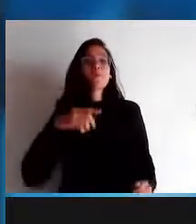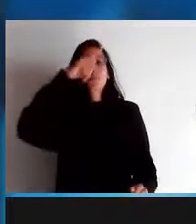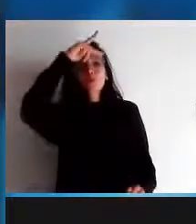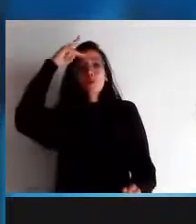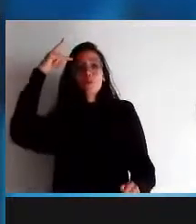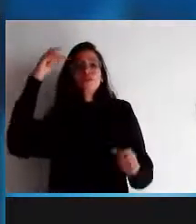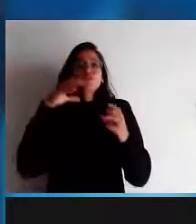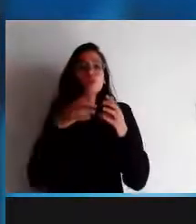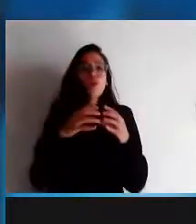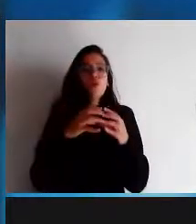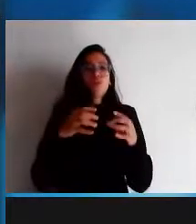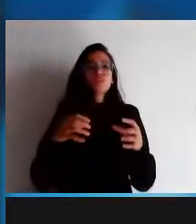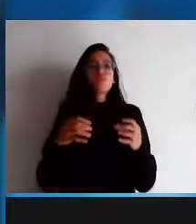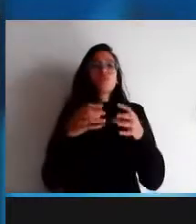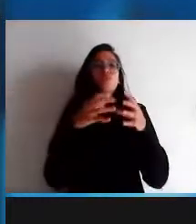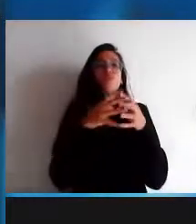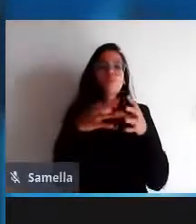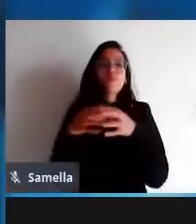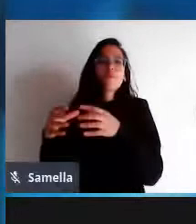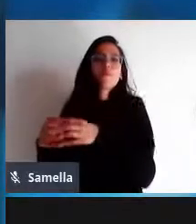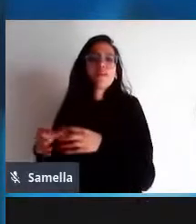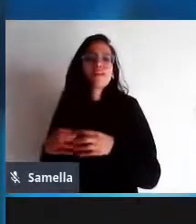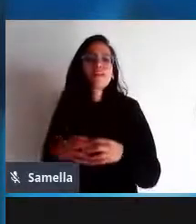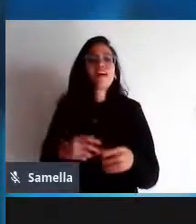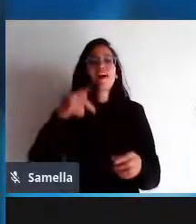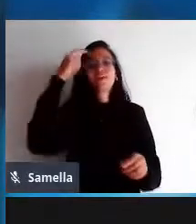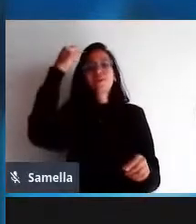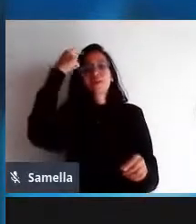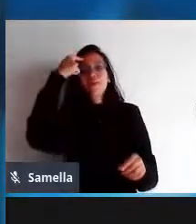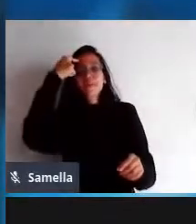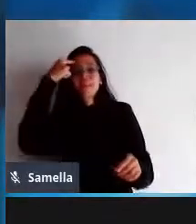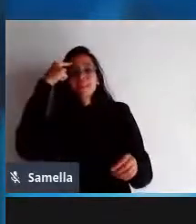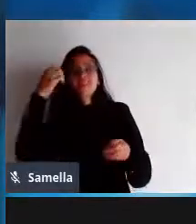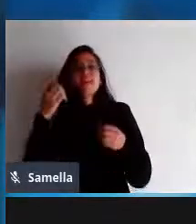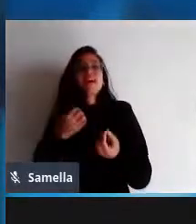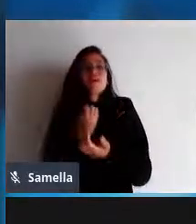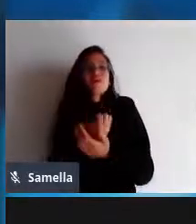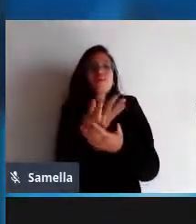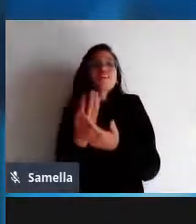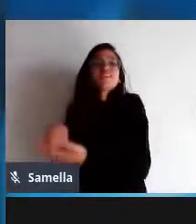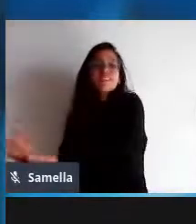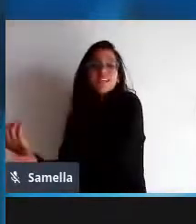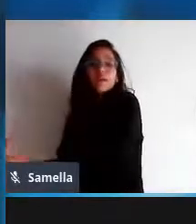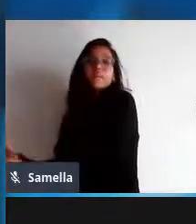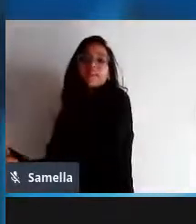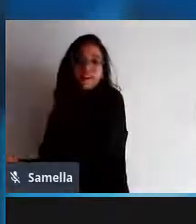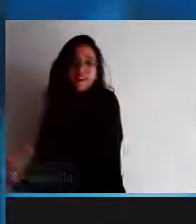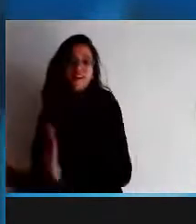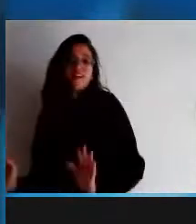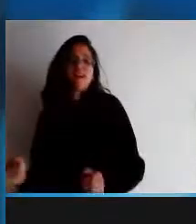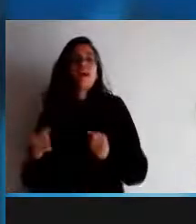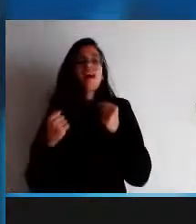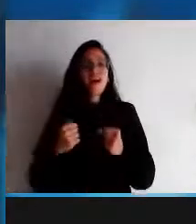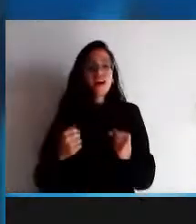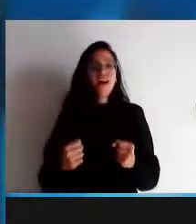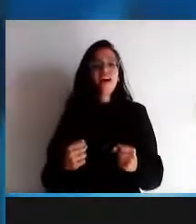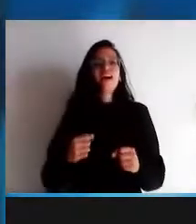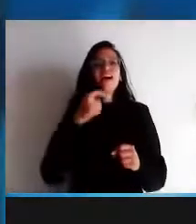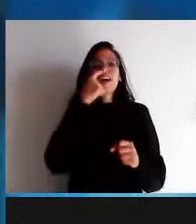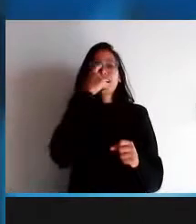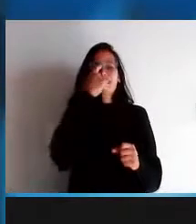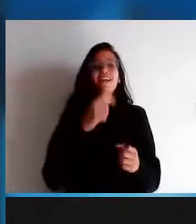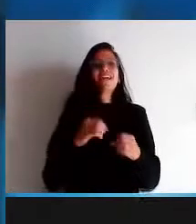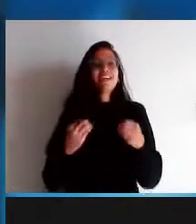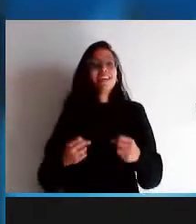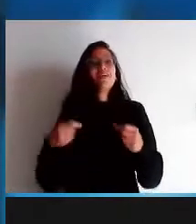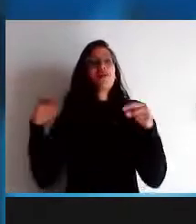começarem a pensar em distribuir o seu software com as licenças livres entendeu então os valores são o